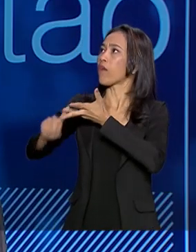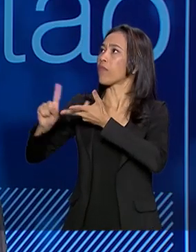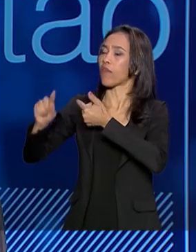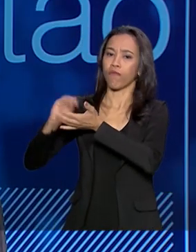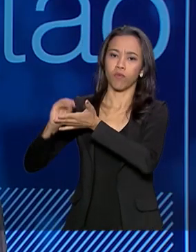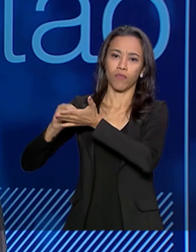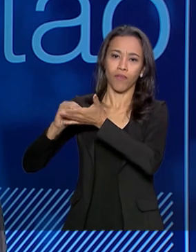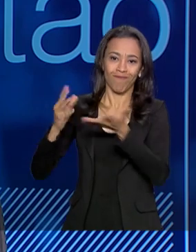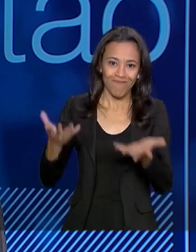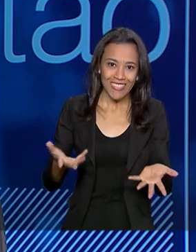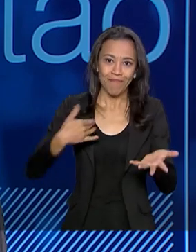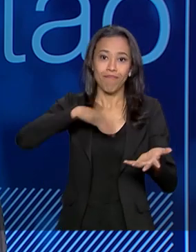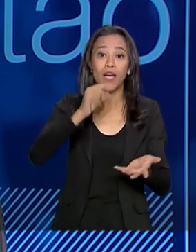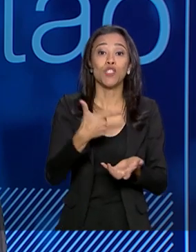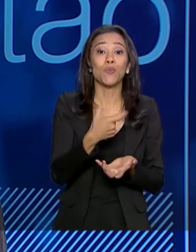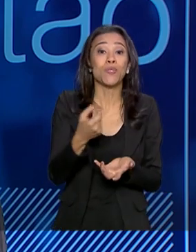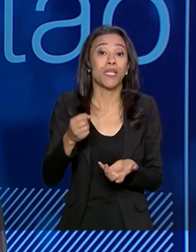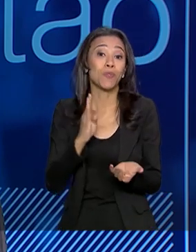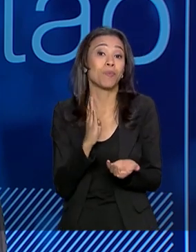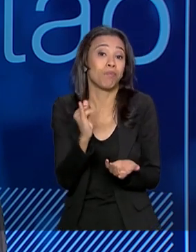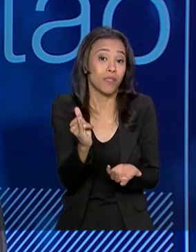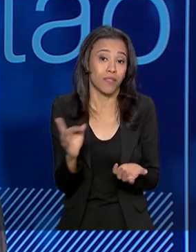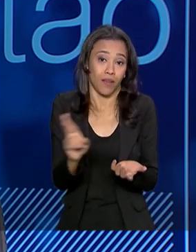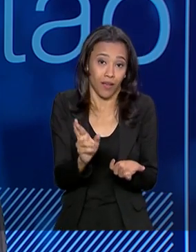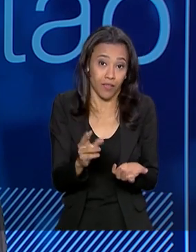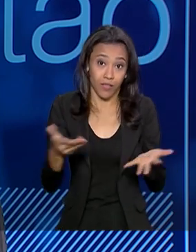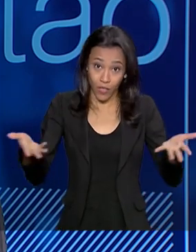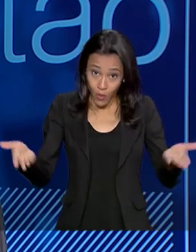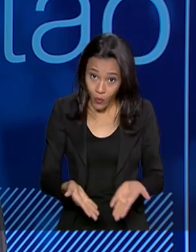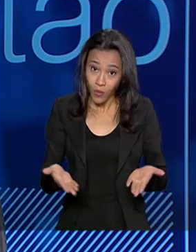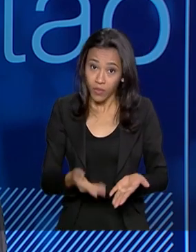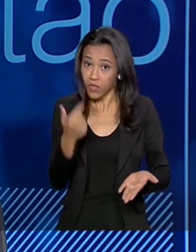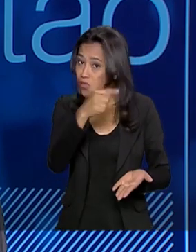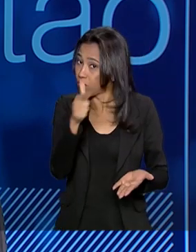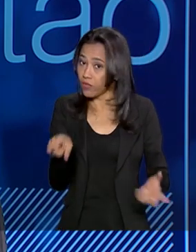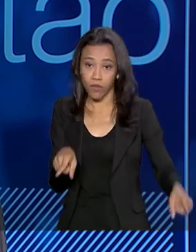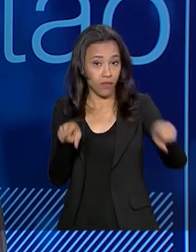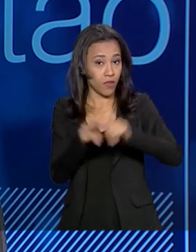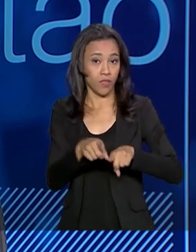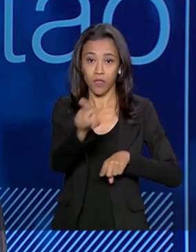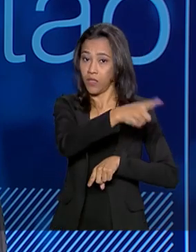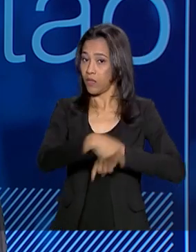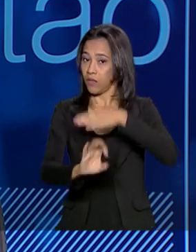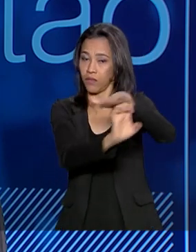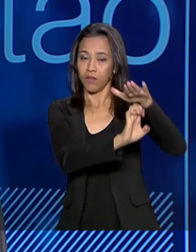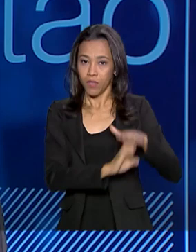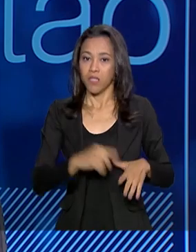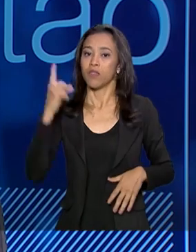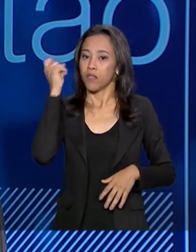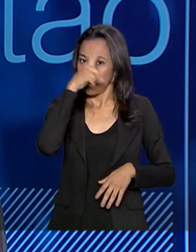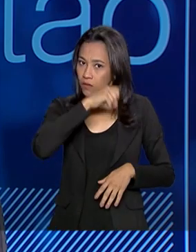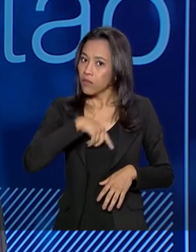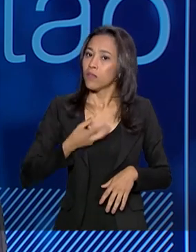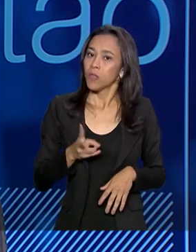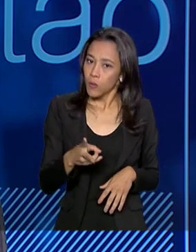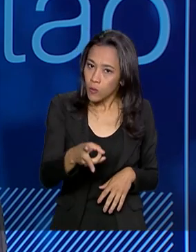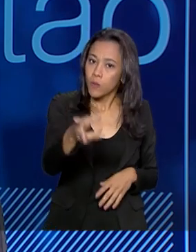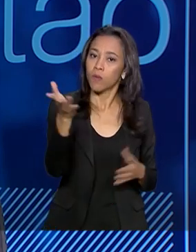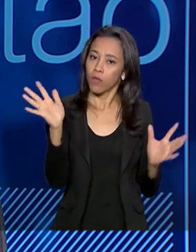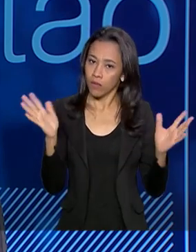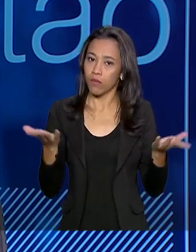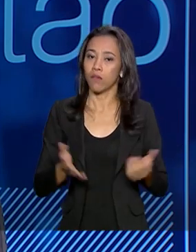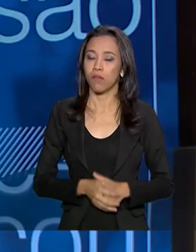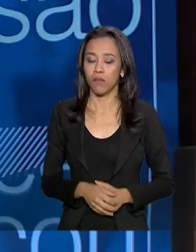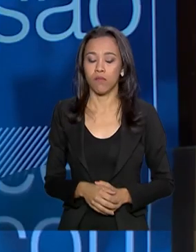é um desafio que envolve mais de 200 bilhões de reais, e que hoje, sem parceria com a iniciativa privada, nós vamos ter muita dificuldade de concluir.